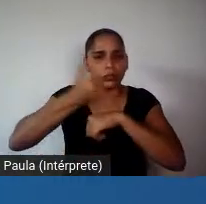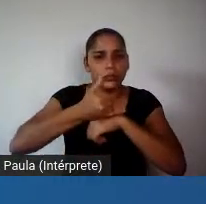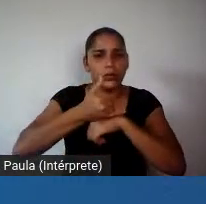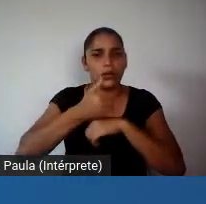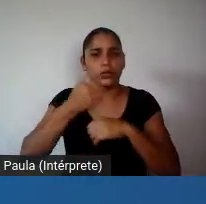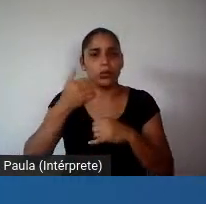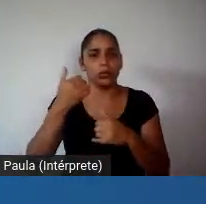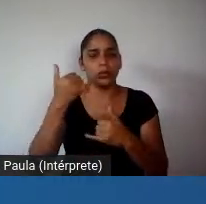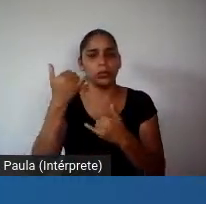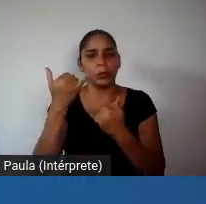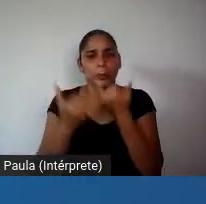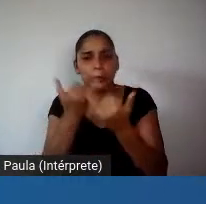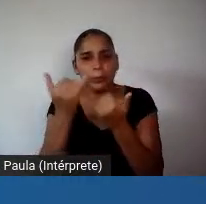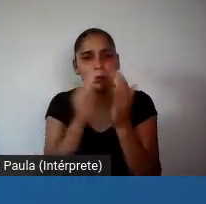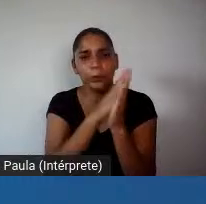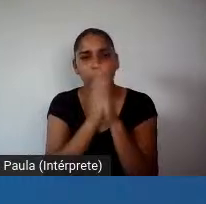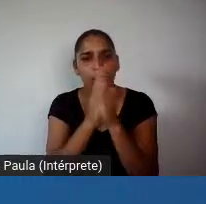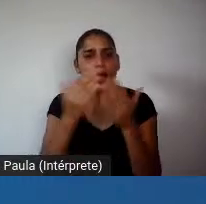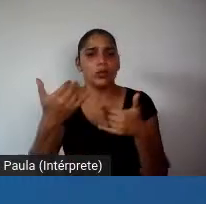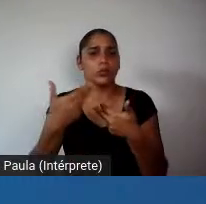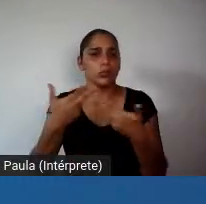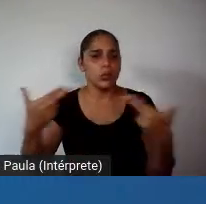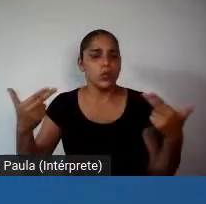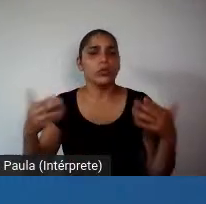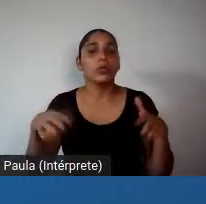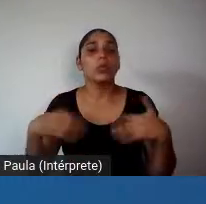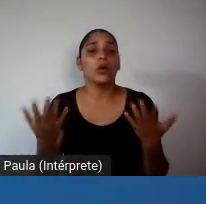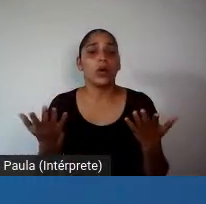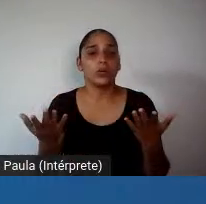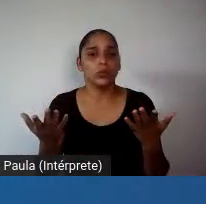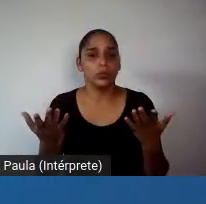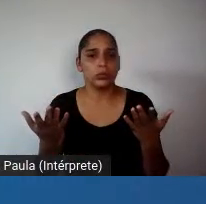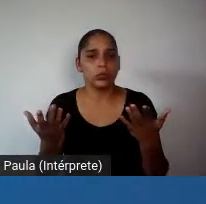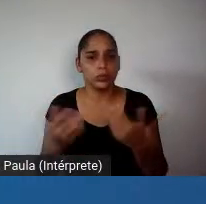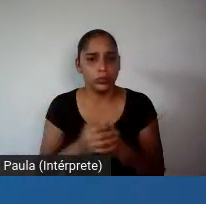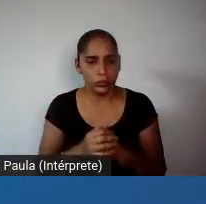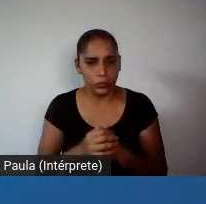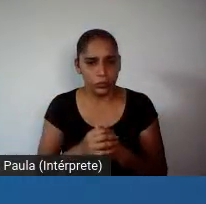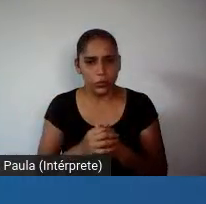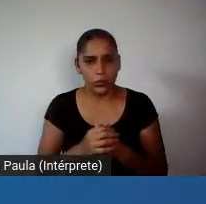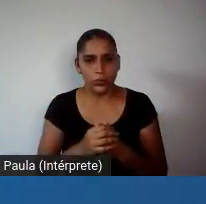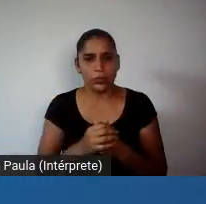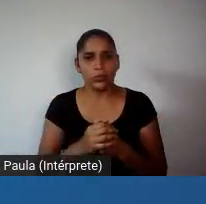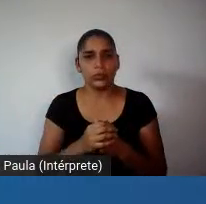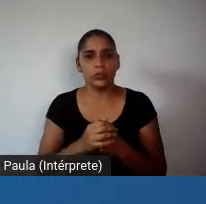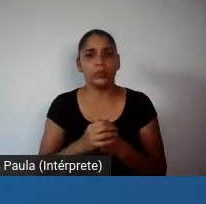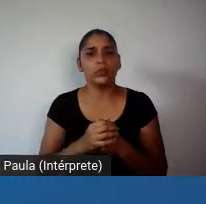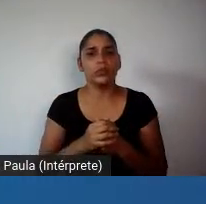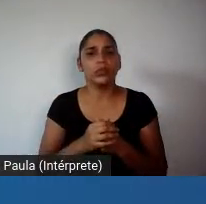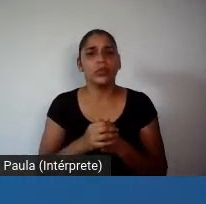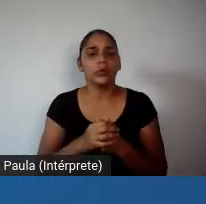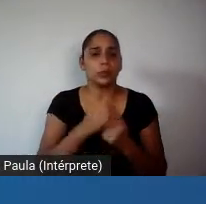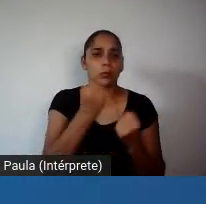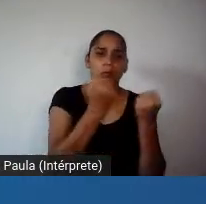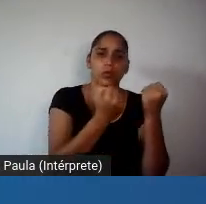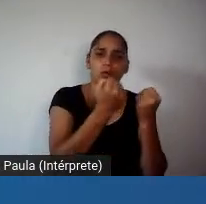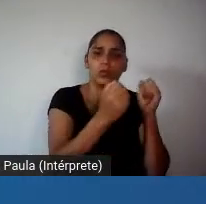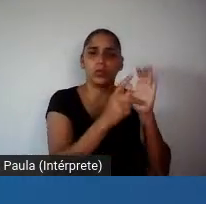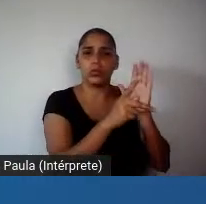aço, brinquedos, qualquer setor de atividade. Mas pegando os setores assim mais e mais importantes para citar alguns, automobilística,